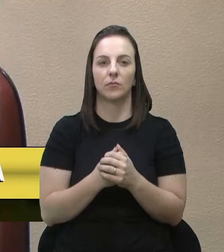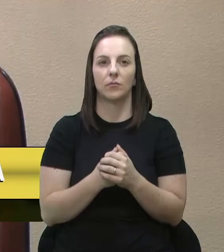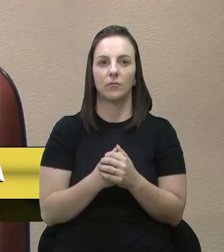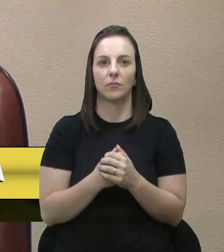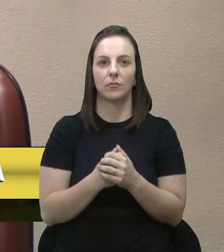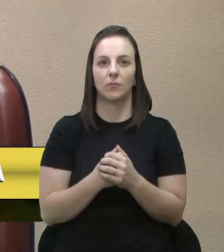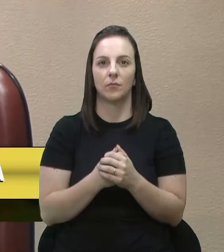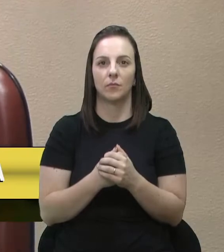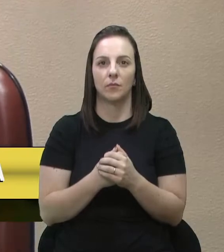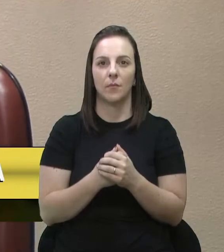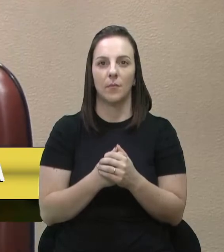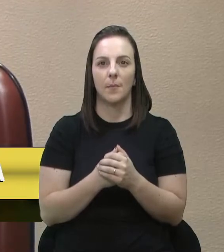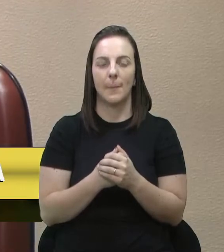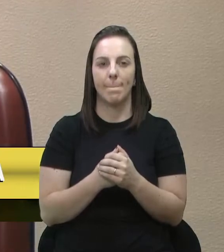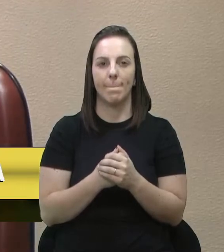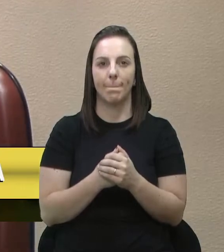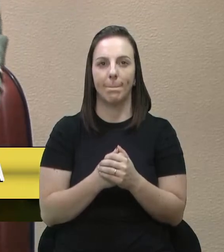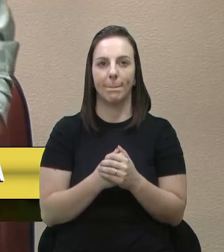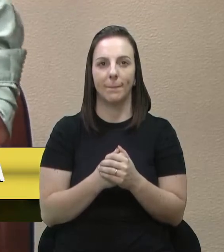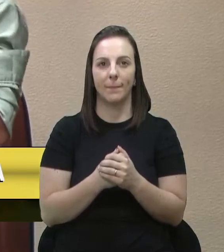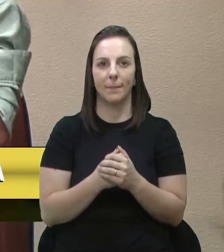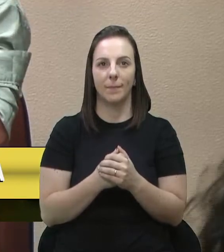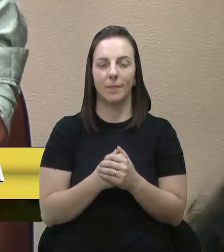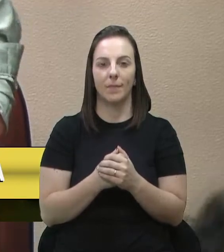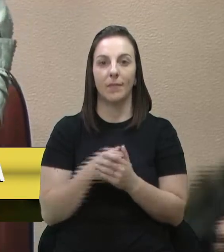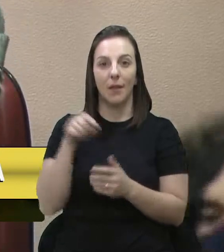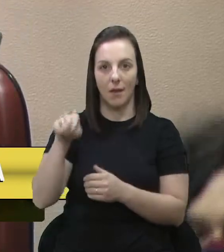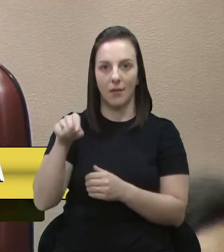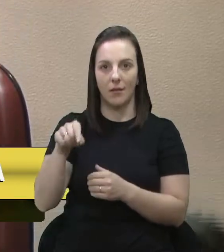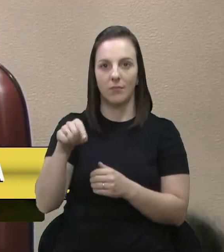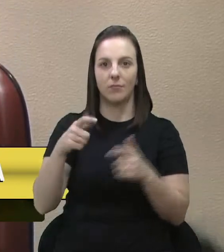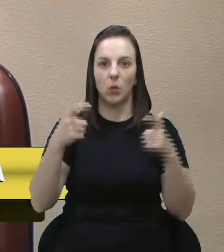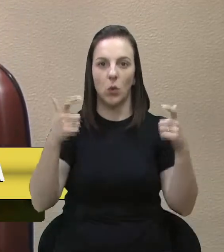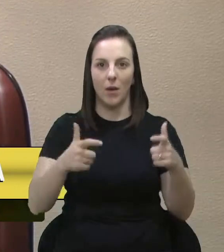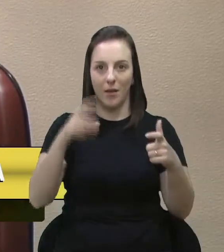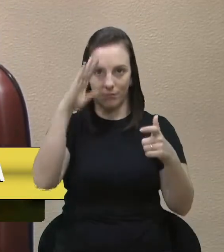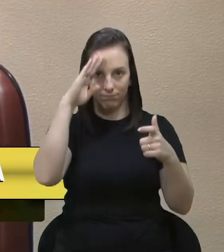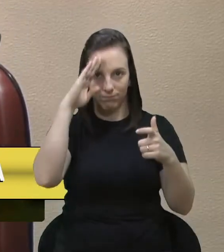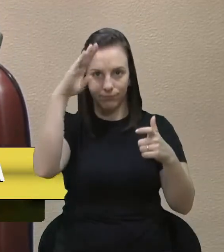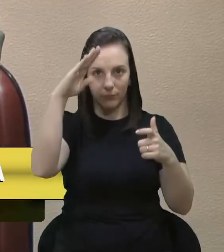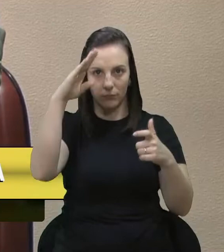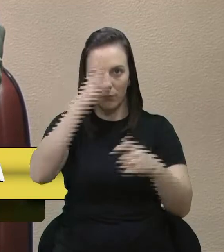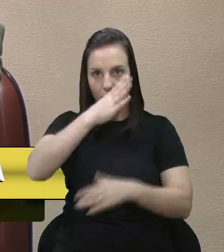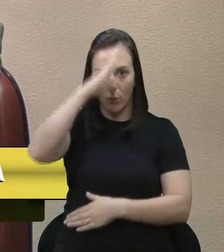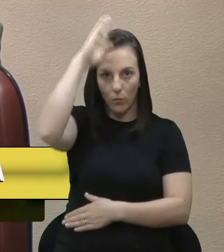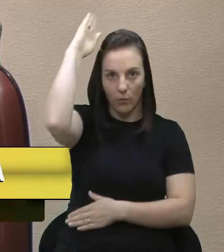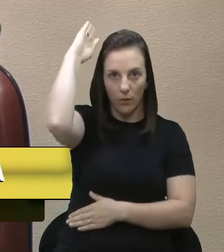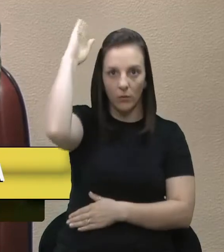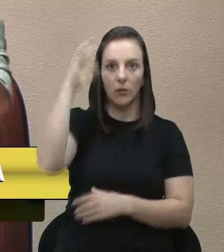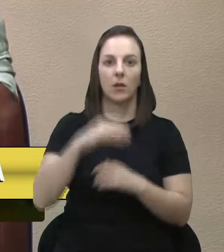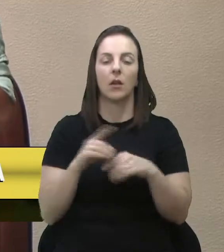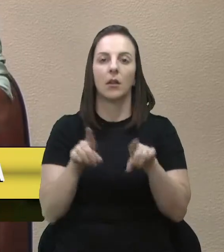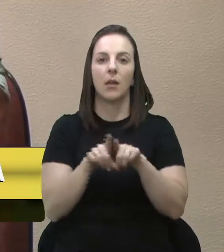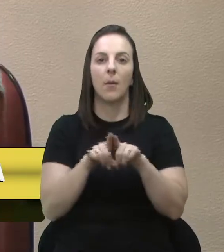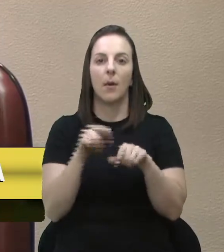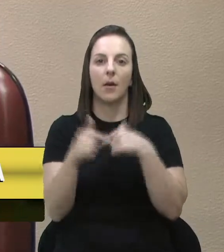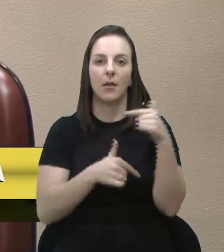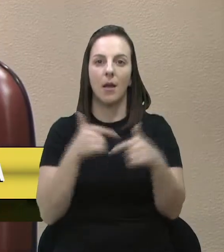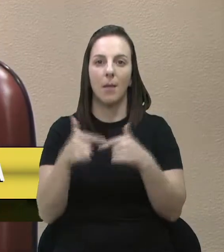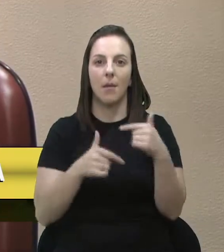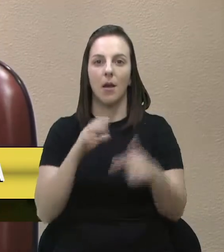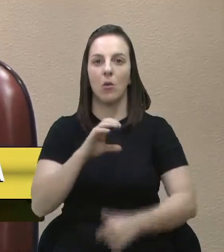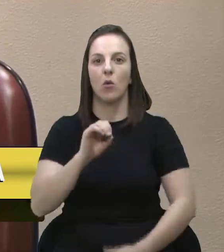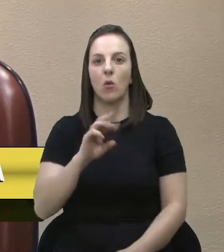quartel de bombeiros e o trabalho que o Coronel Fortes